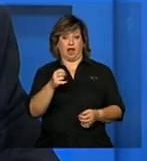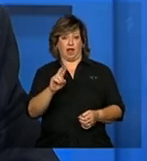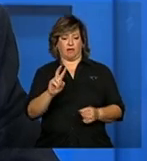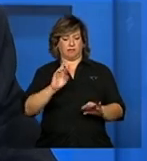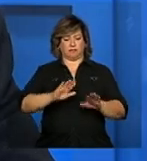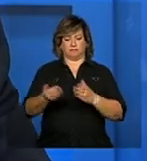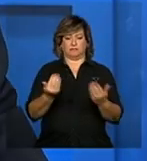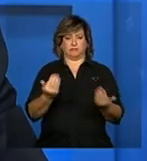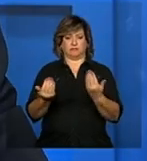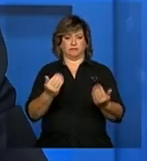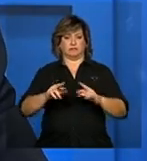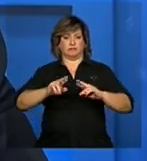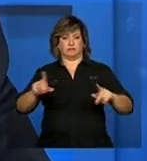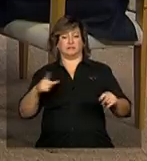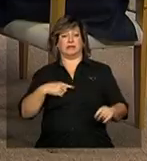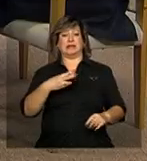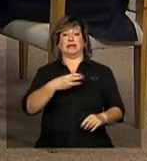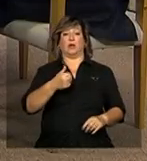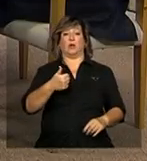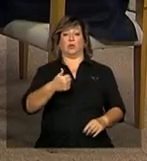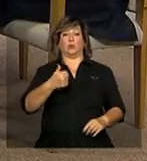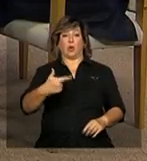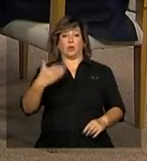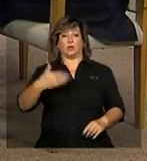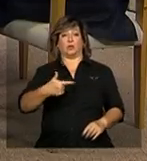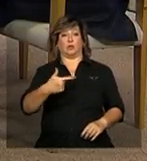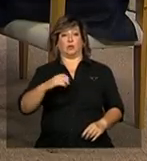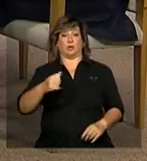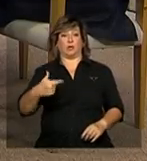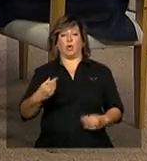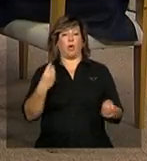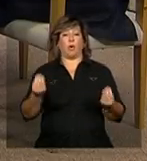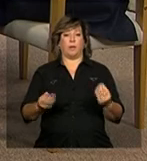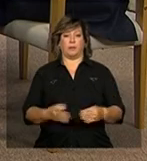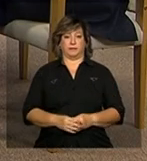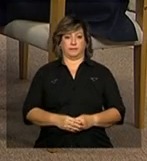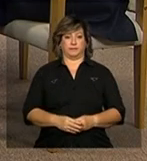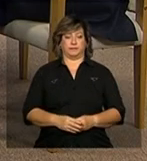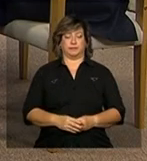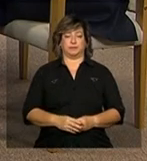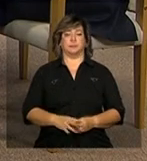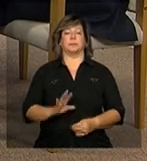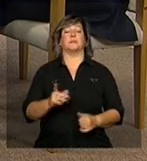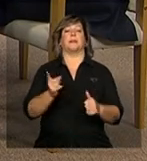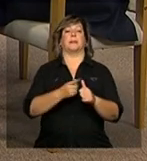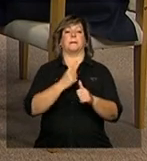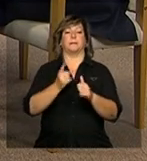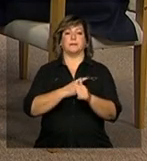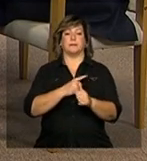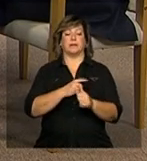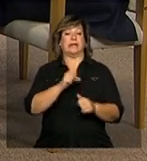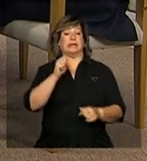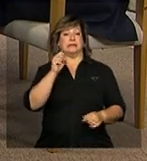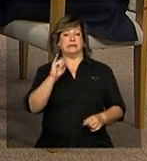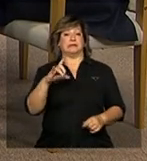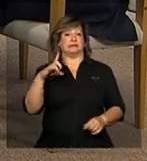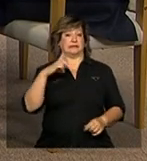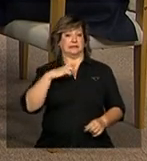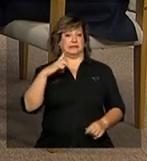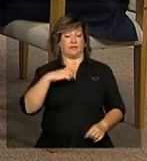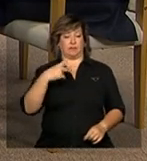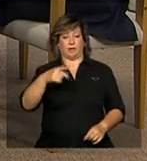de 31 do 12 do 12 bom primeiramente se houve se o